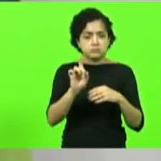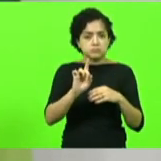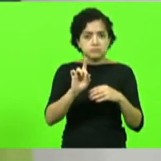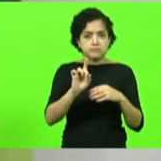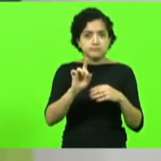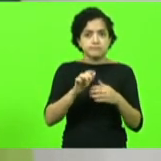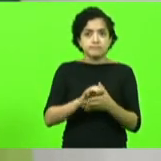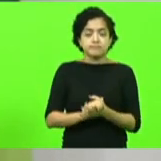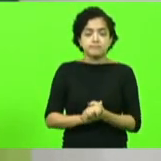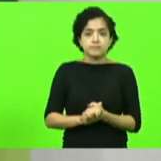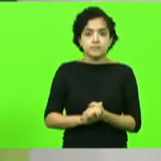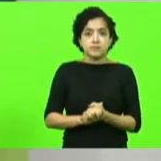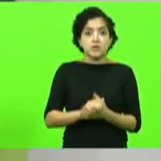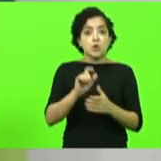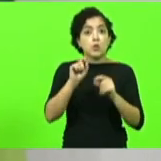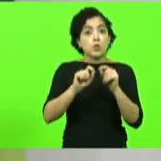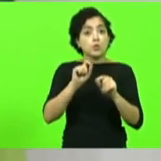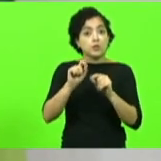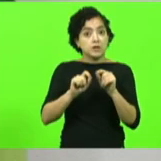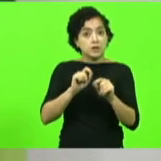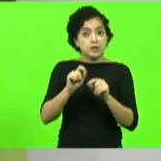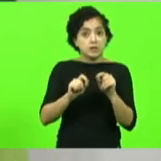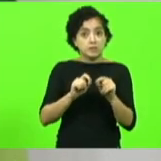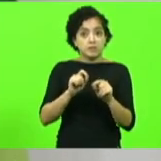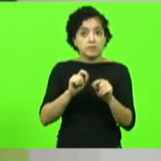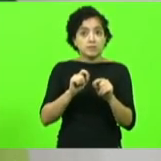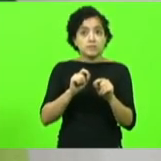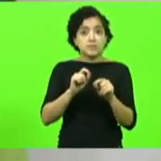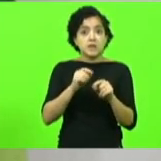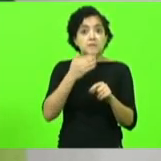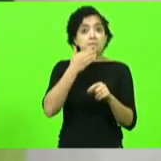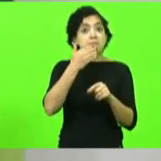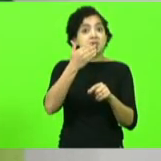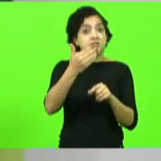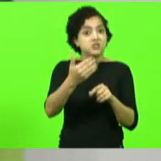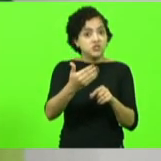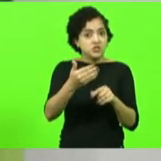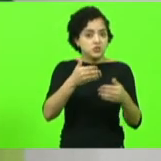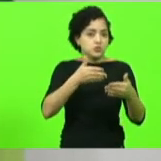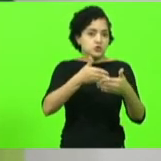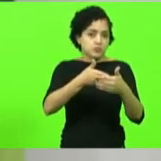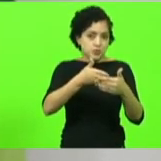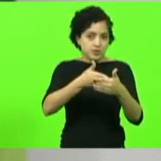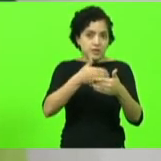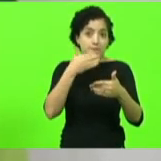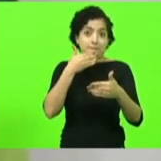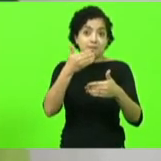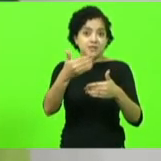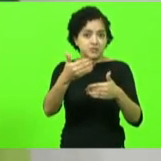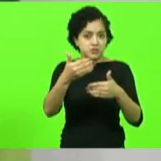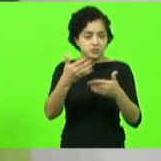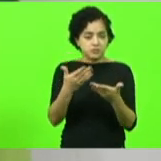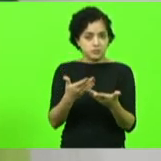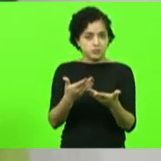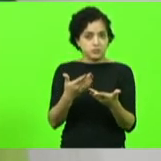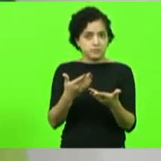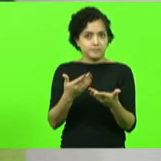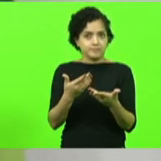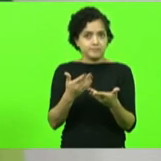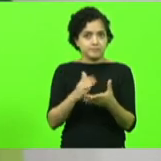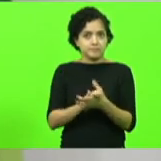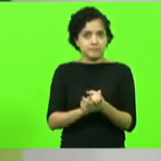o que o governo foi foi fazer pedidos de bloqueio e ter esses pedidos